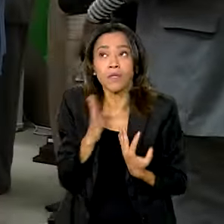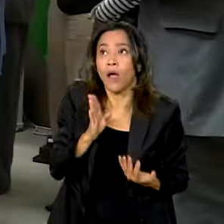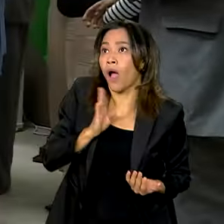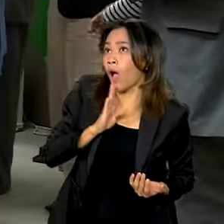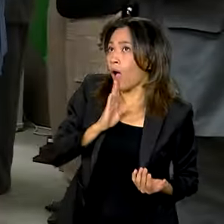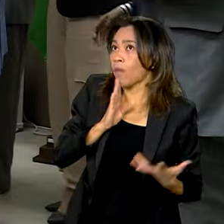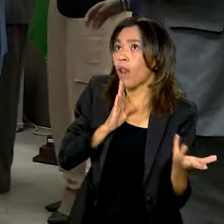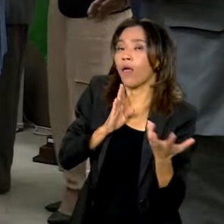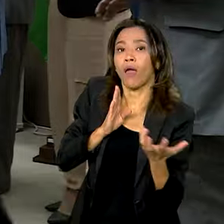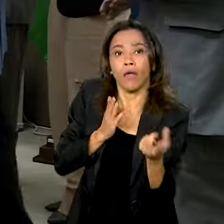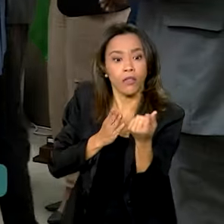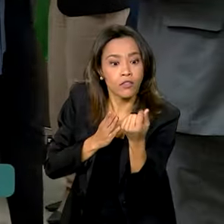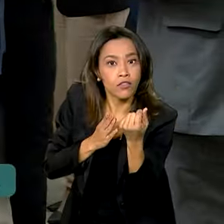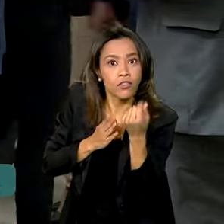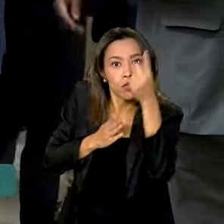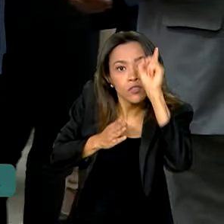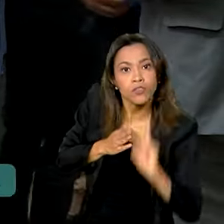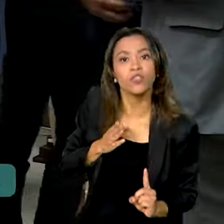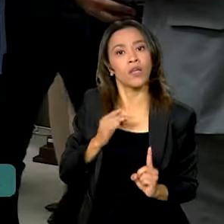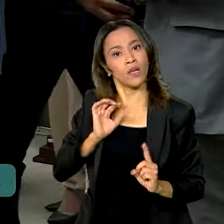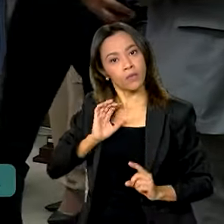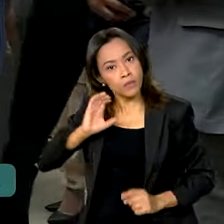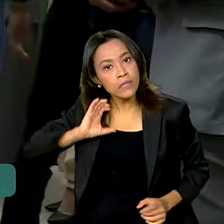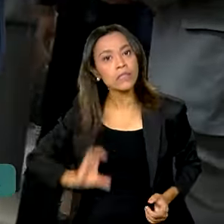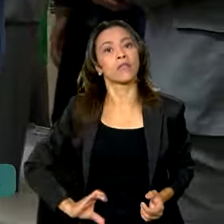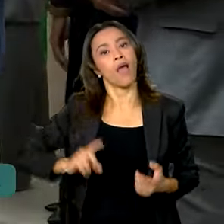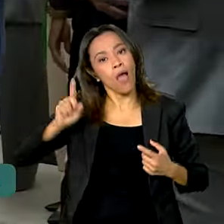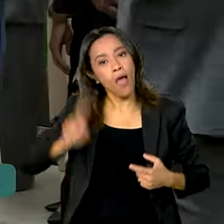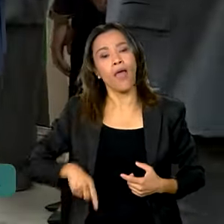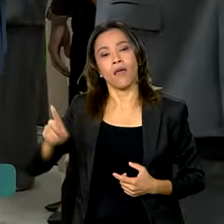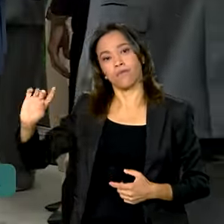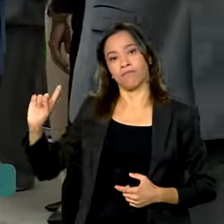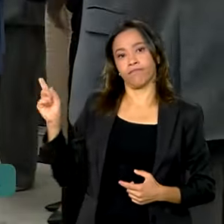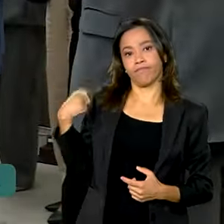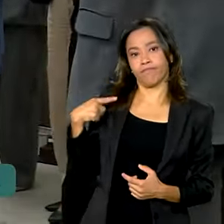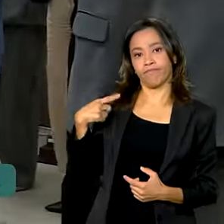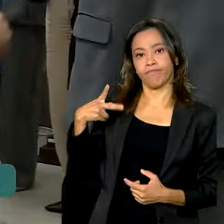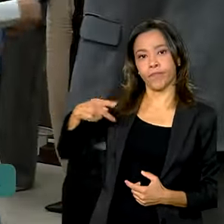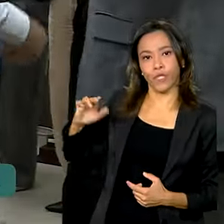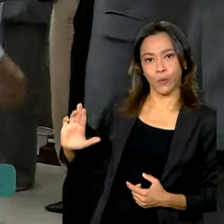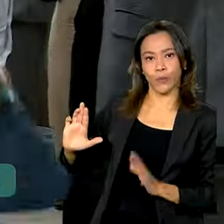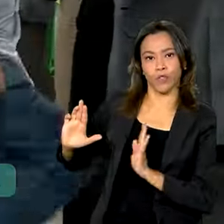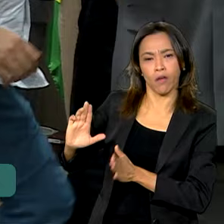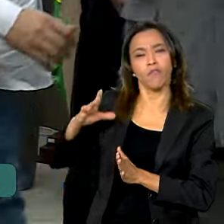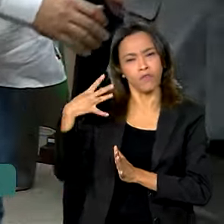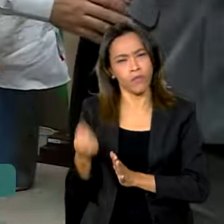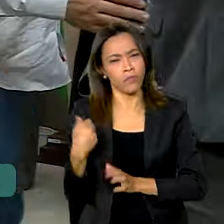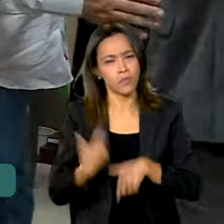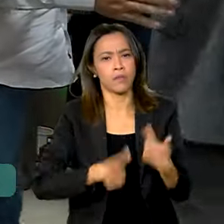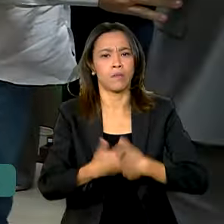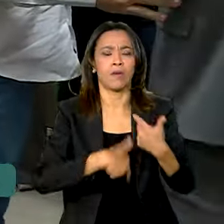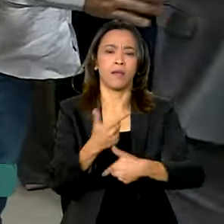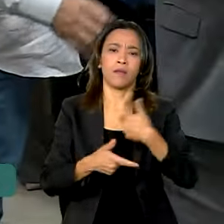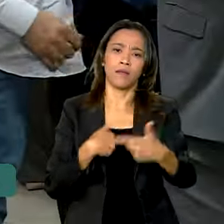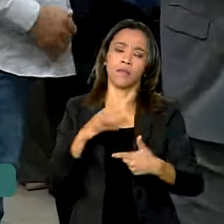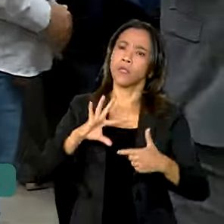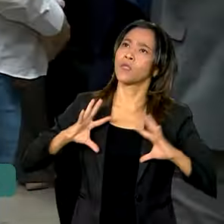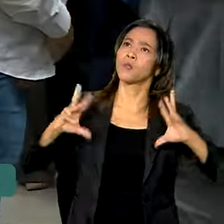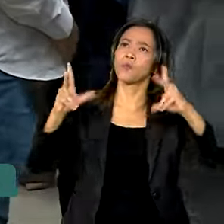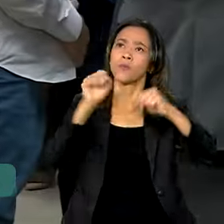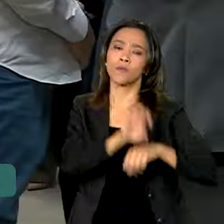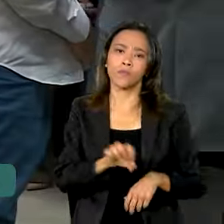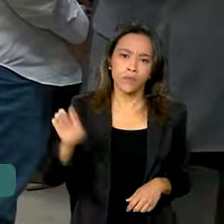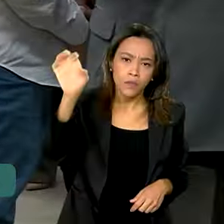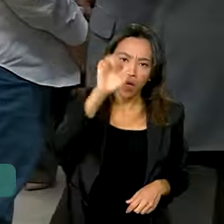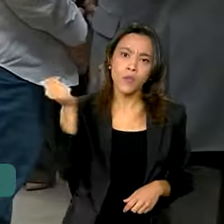elas querem ter esse direito à cidadania. Essa é a determinação que o presidente Lula tem nos dado e nós vamos trabalhar nesse sentido para que o quanto antes todos os estados da